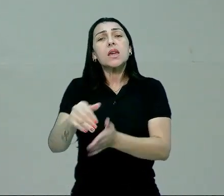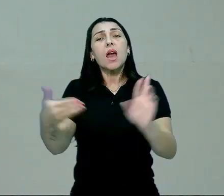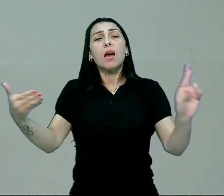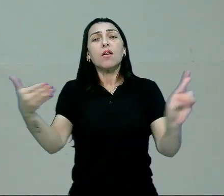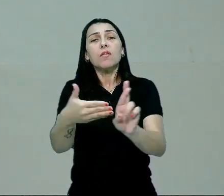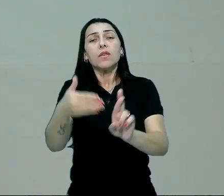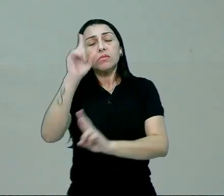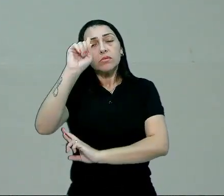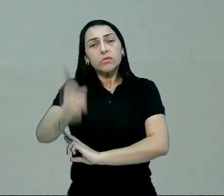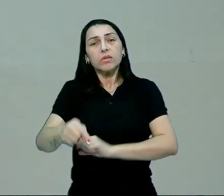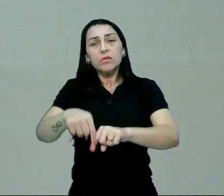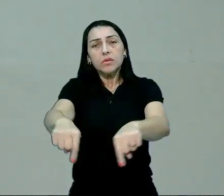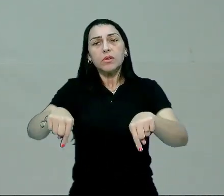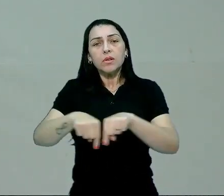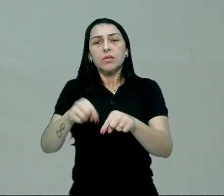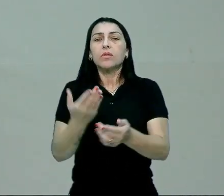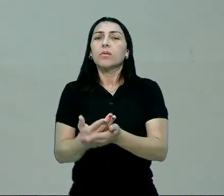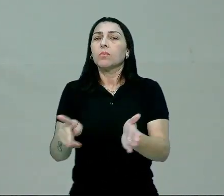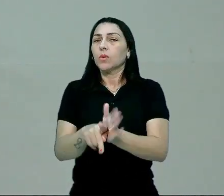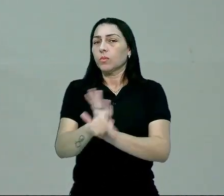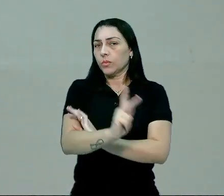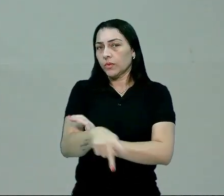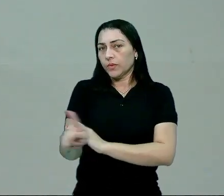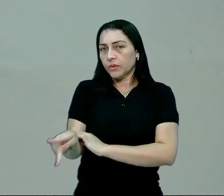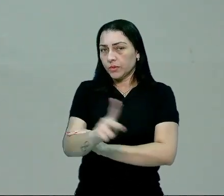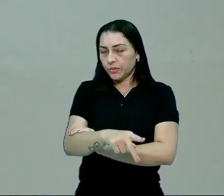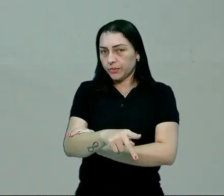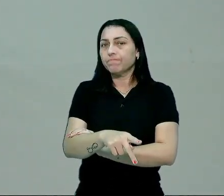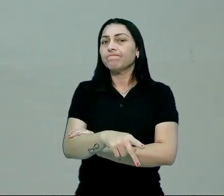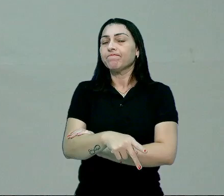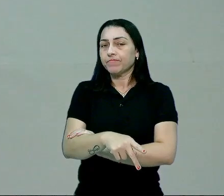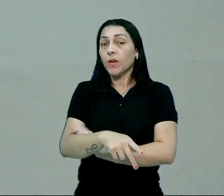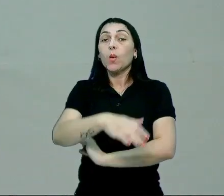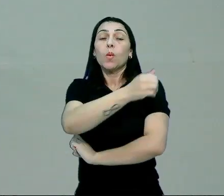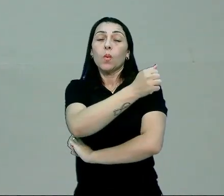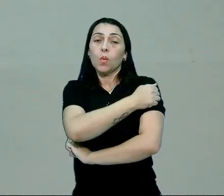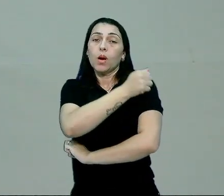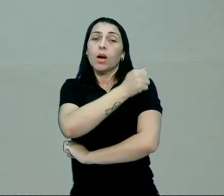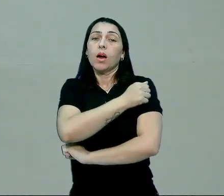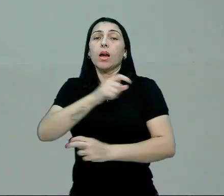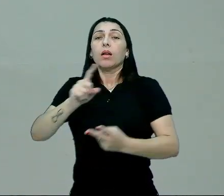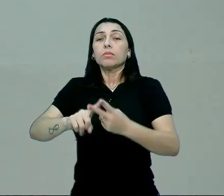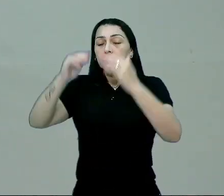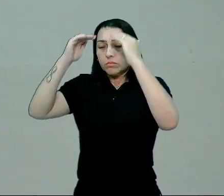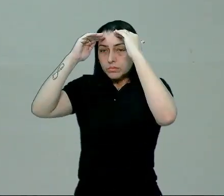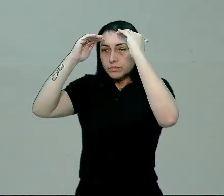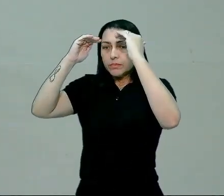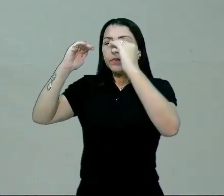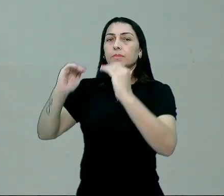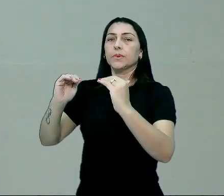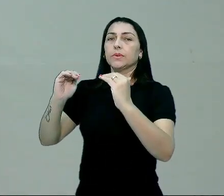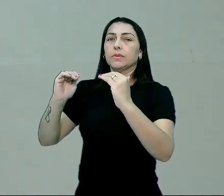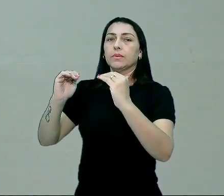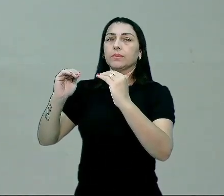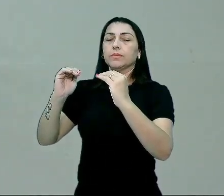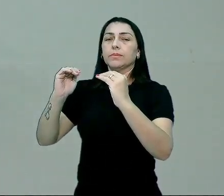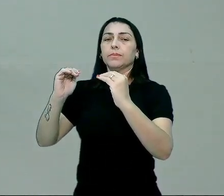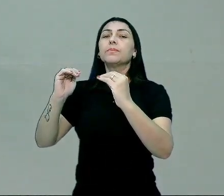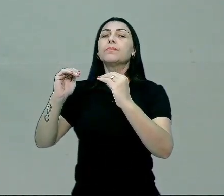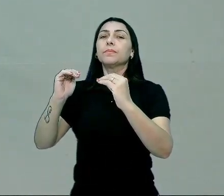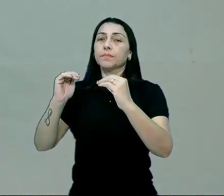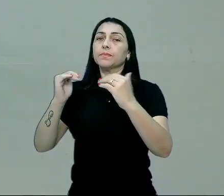é a referência de autoridade em sala de aula? O professor. O aluno, ele está na condição de obediência.